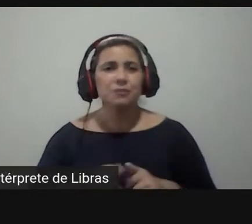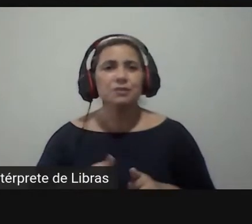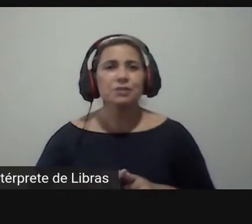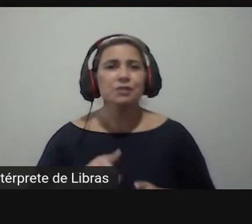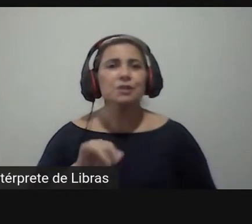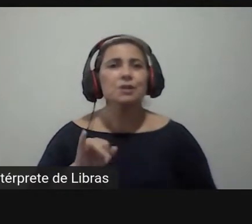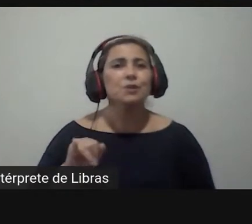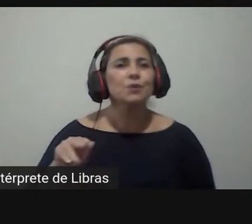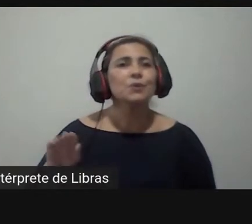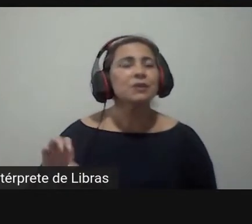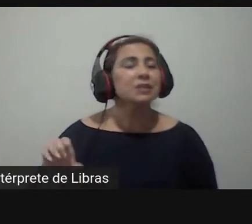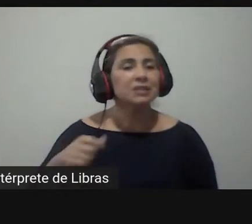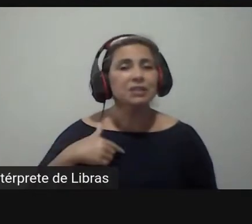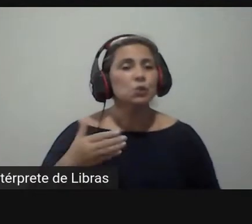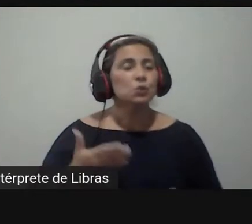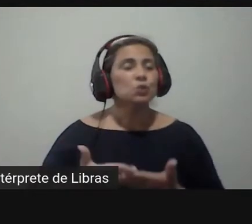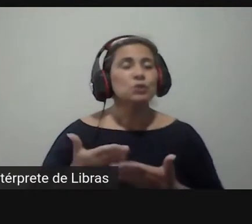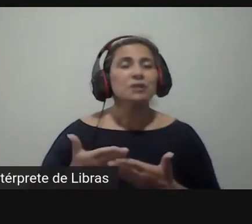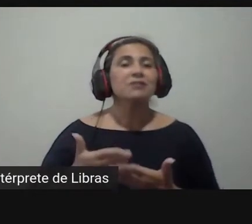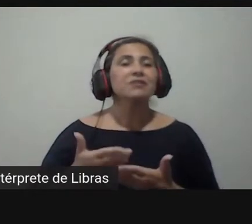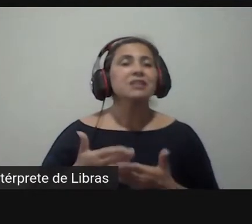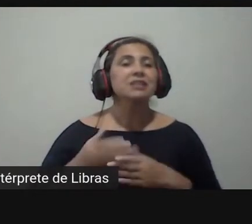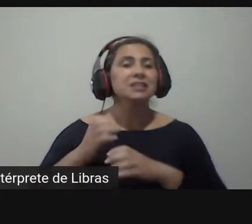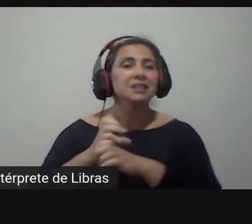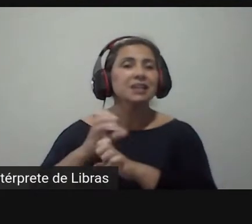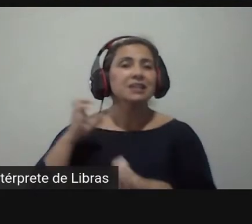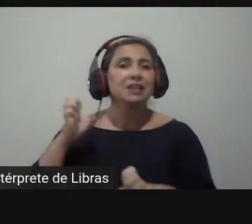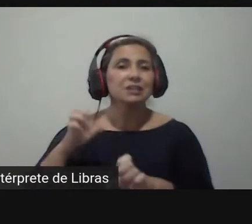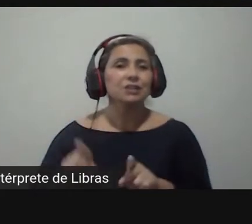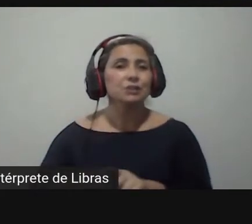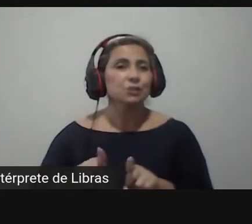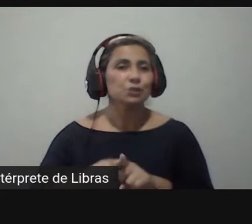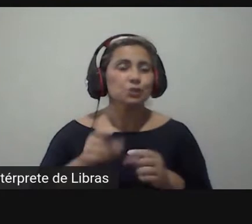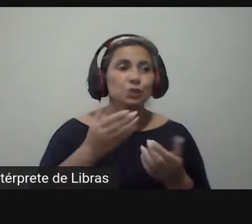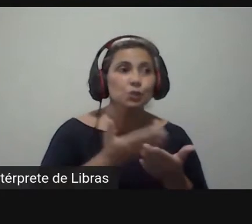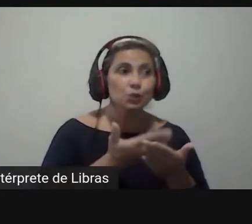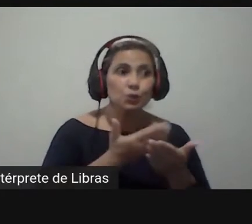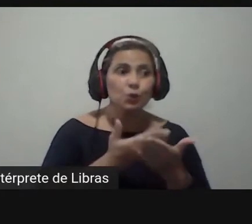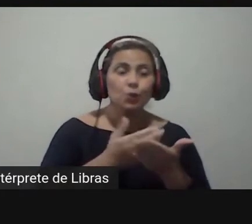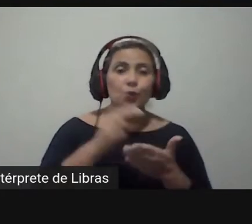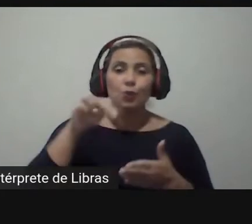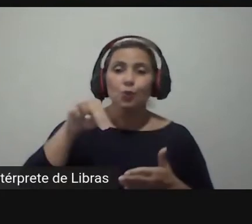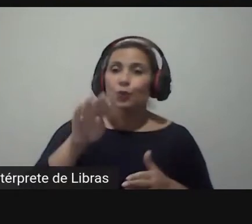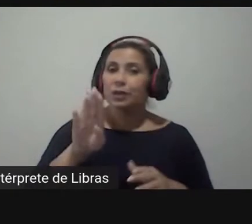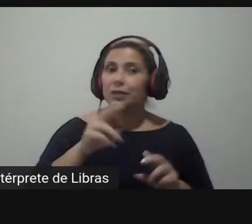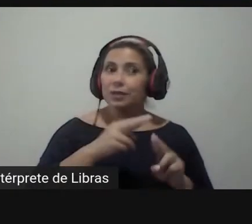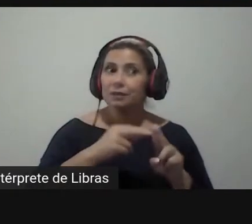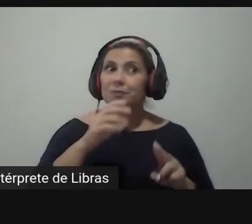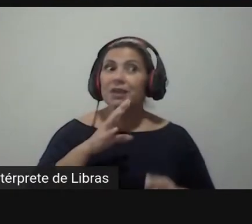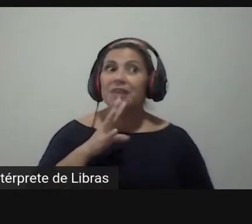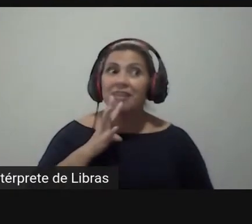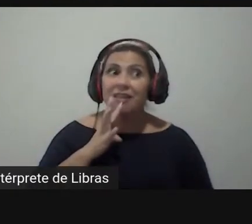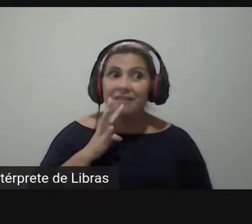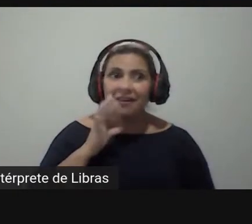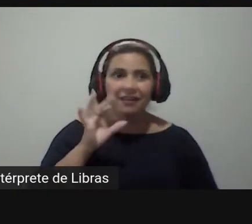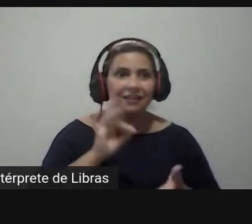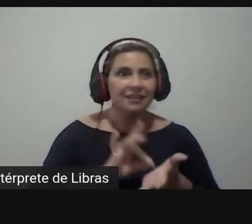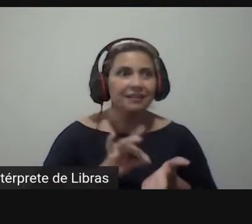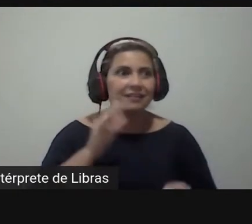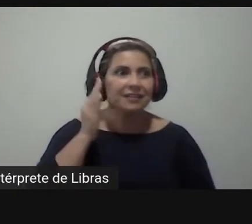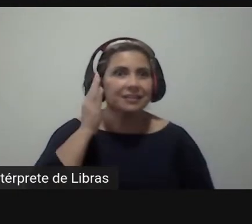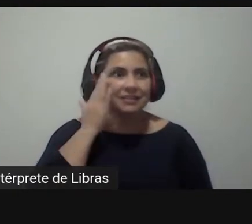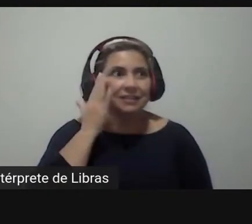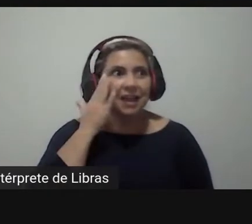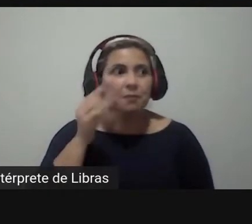sabe como é que é eu estudei na Universidade de Brasília quem conhece a Universidade de Brasília sabe como é então é